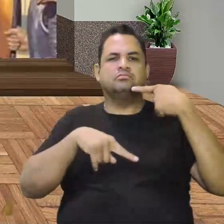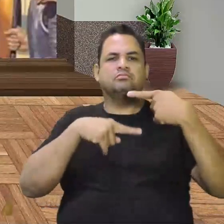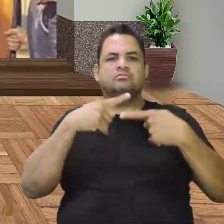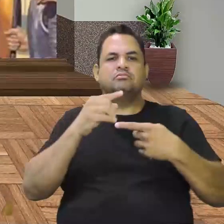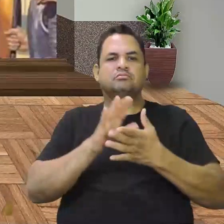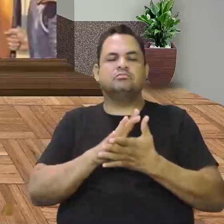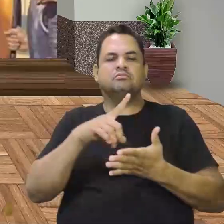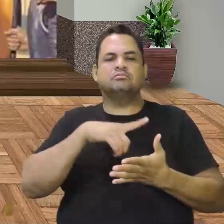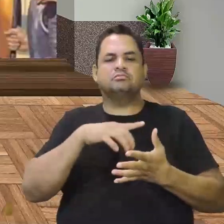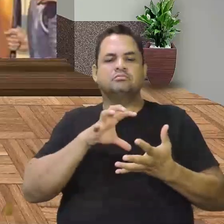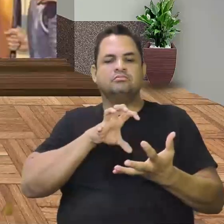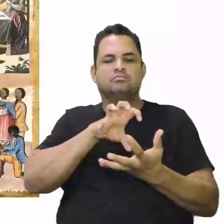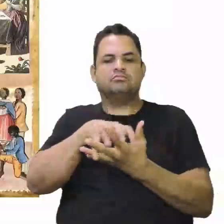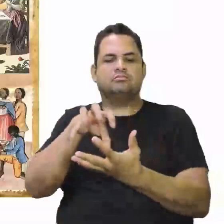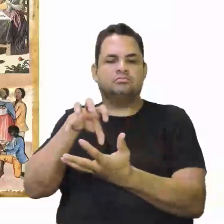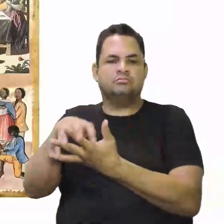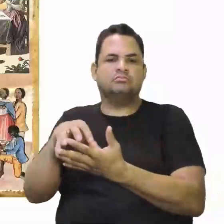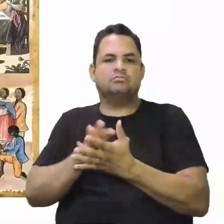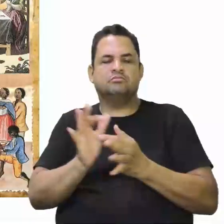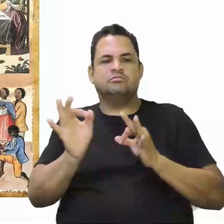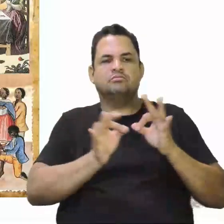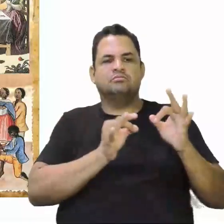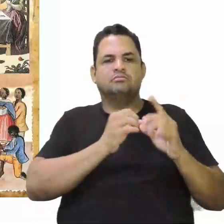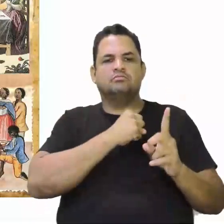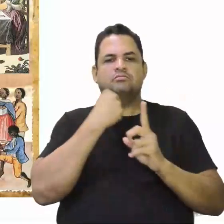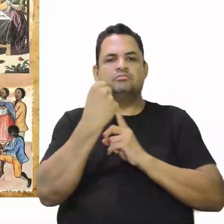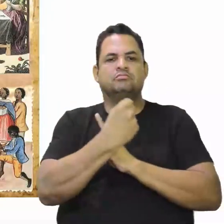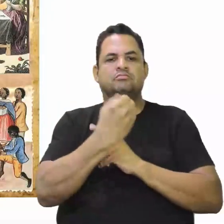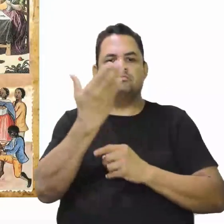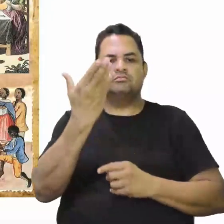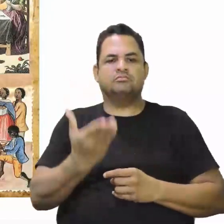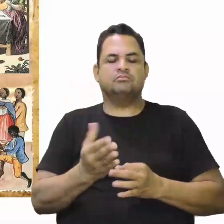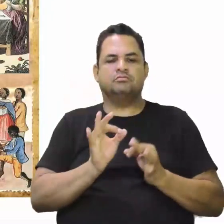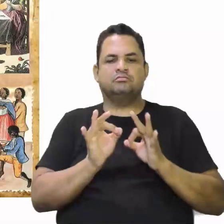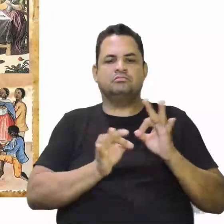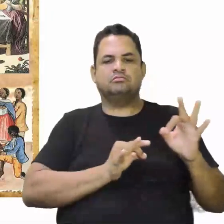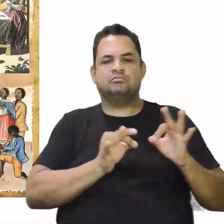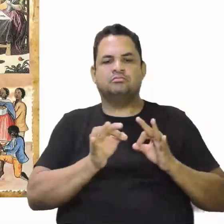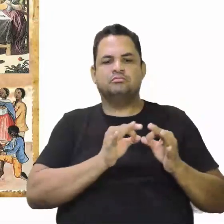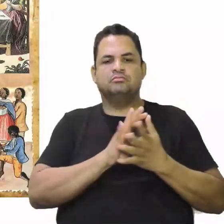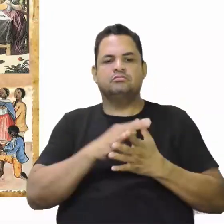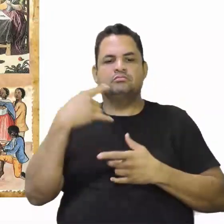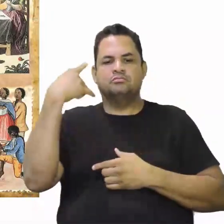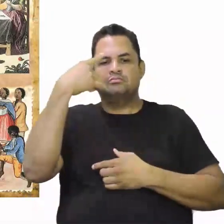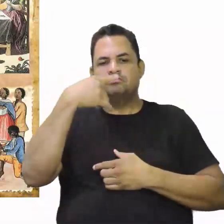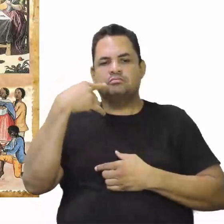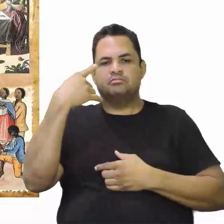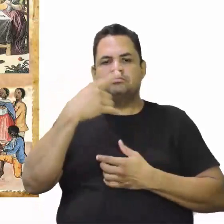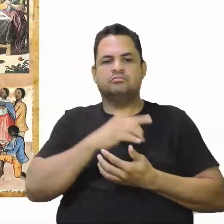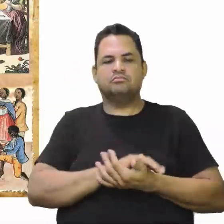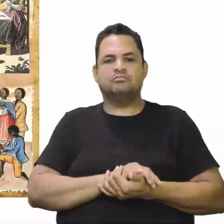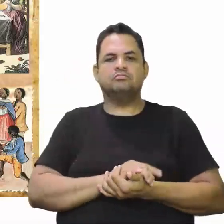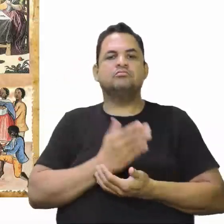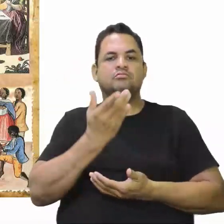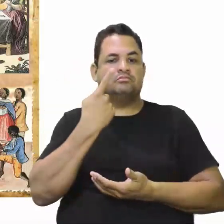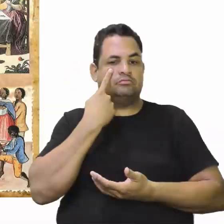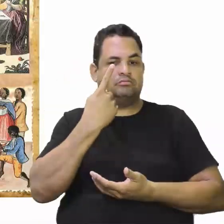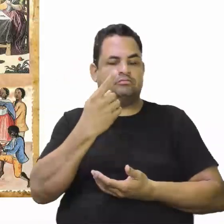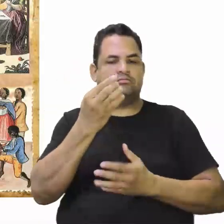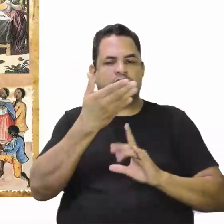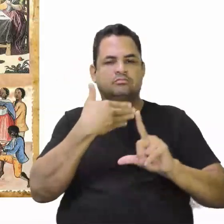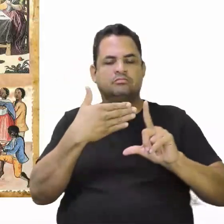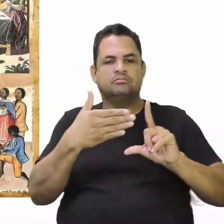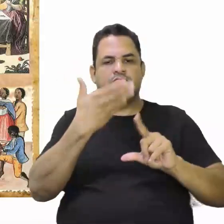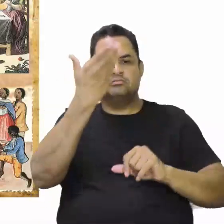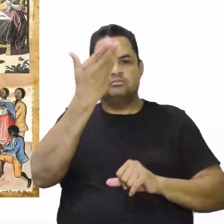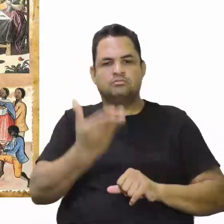colonização. E se formou a sociedade. Se formou essa sociedade espanhola. Que vocês estão vendo aí na tela de vocês.